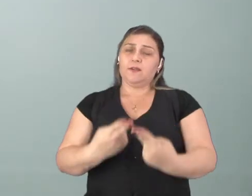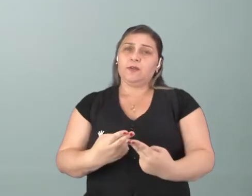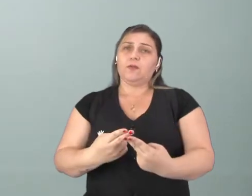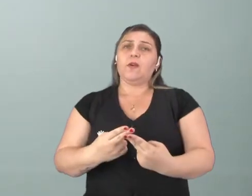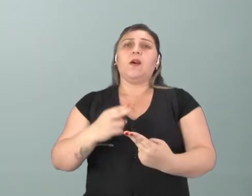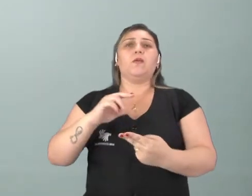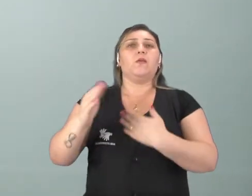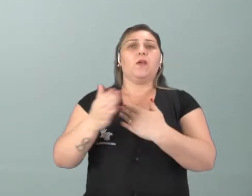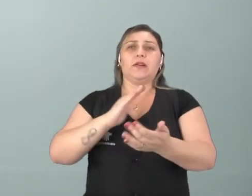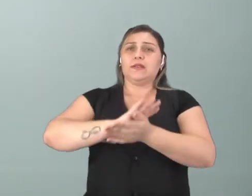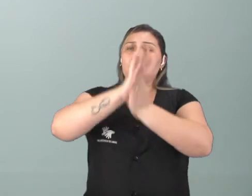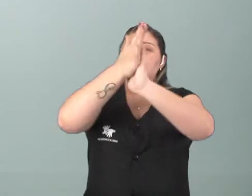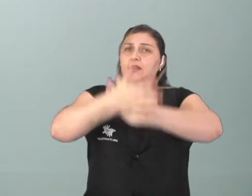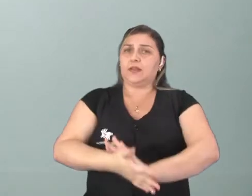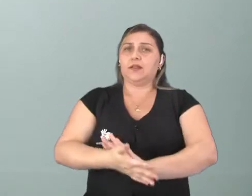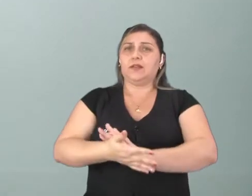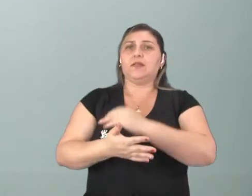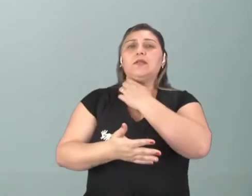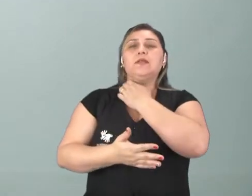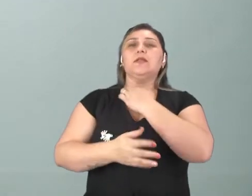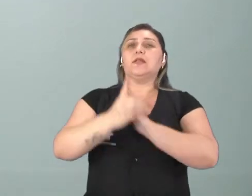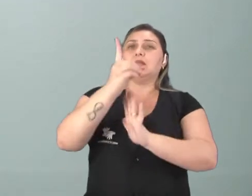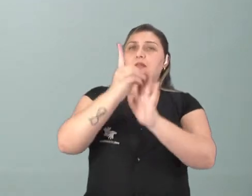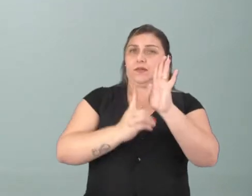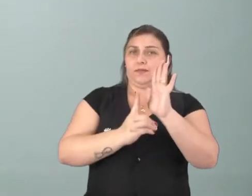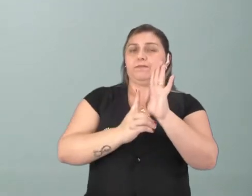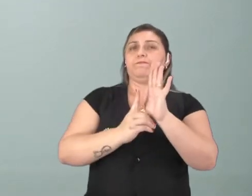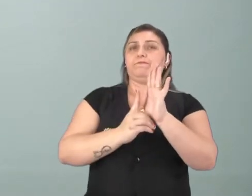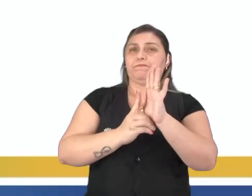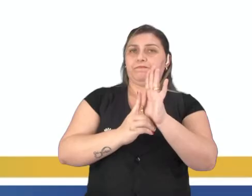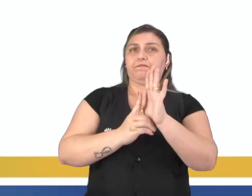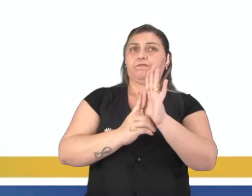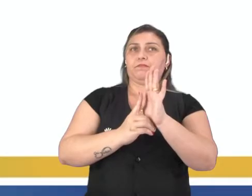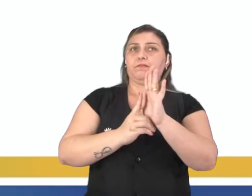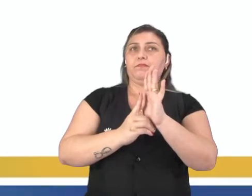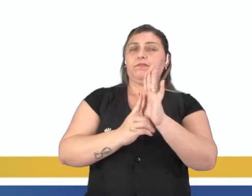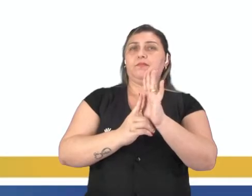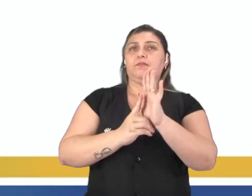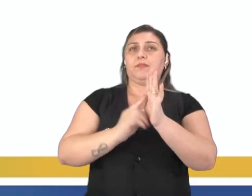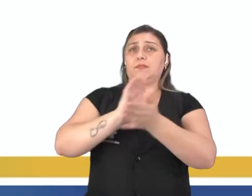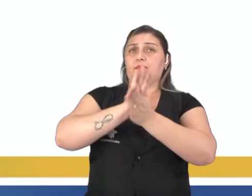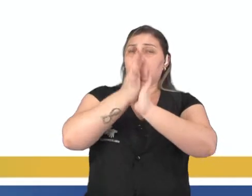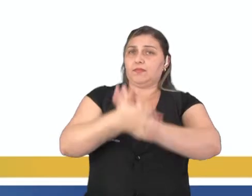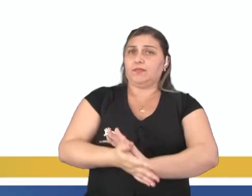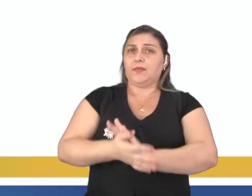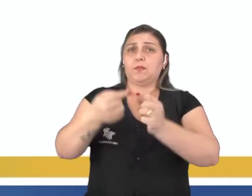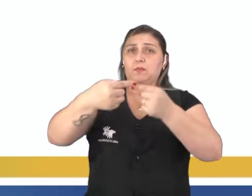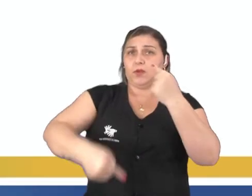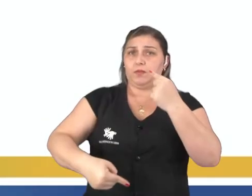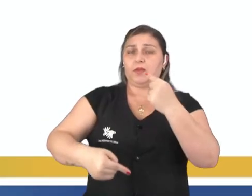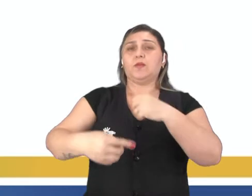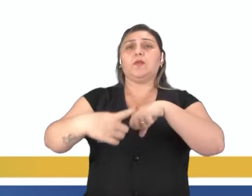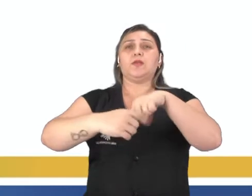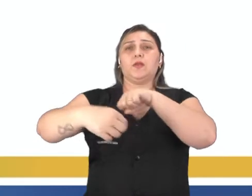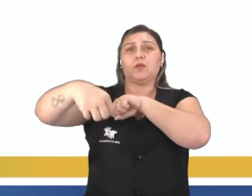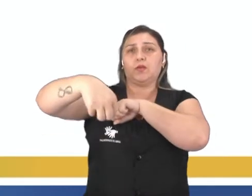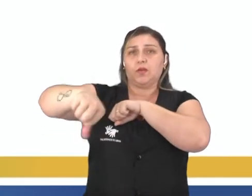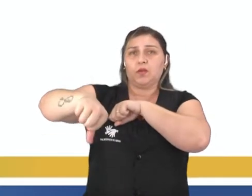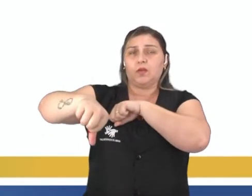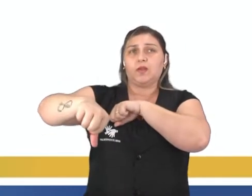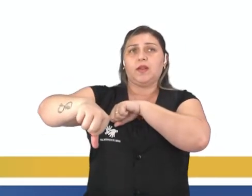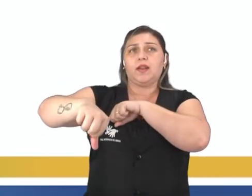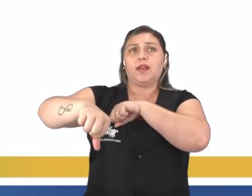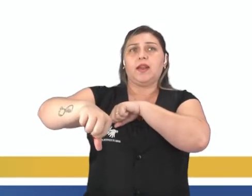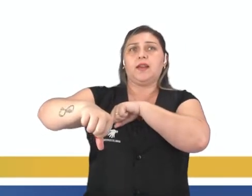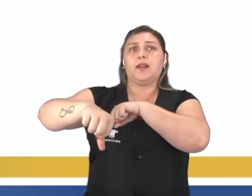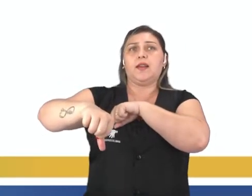discriminação que viole a presente declaração e contra qualquer incitamento a tal discriminação. O artigo 9 que diz que ninguém será